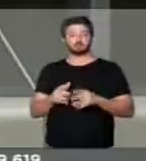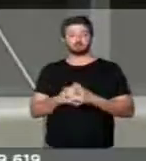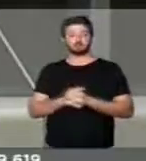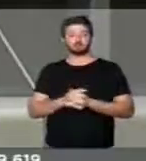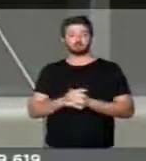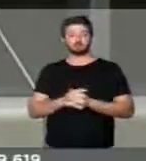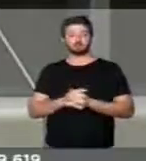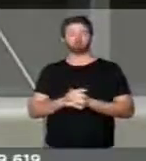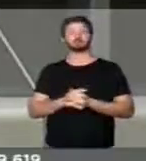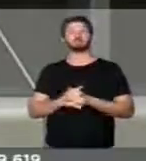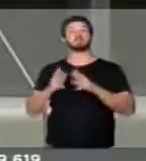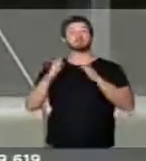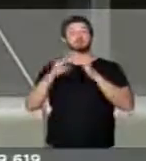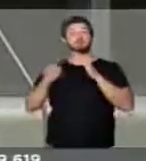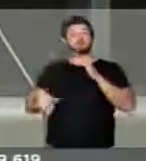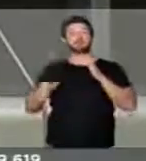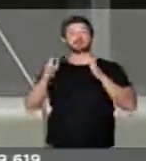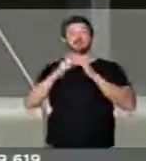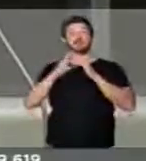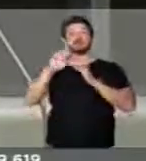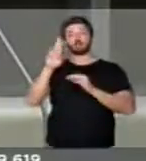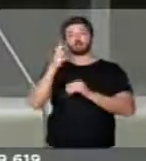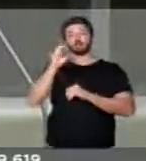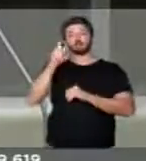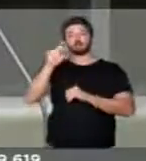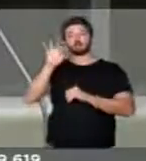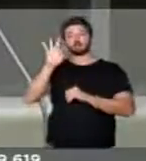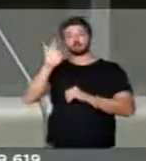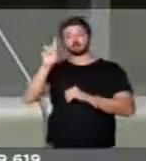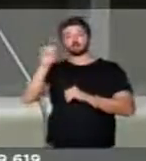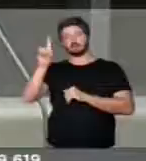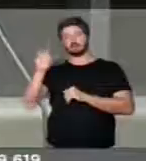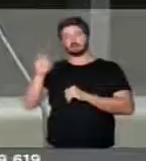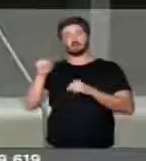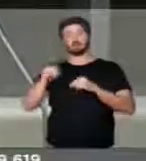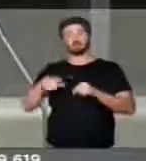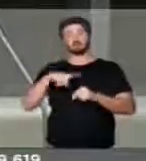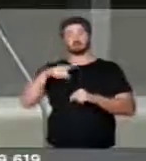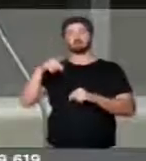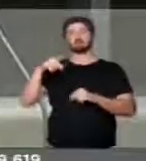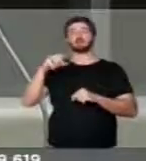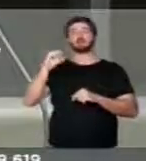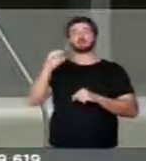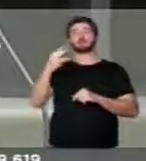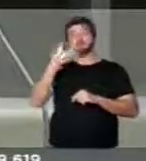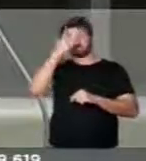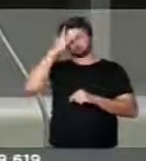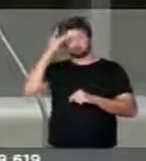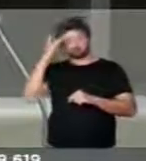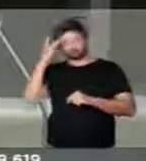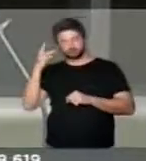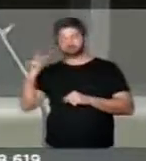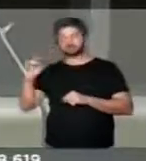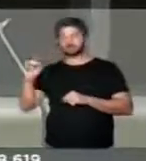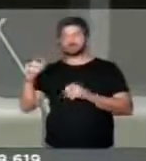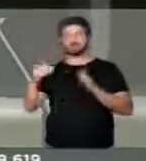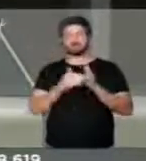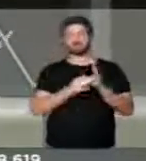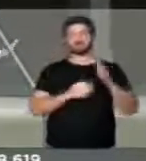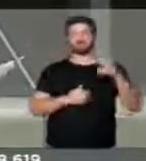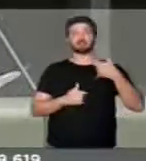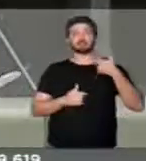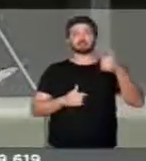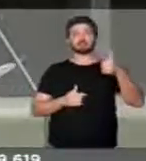Moram na casa da hospitalidade 93 pessoas de 0 a 68 anos. 35